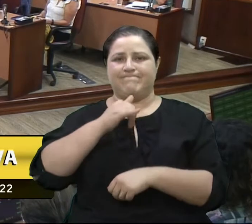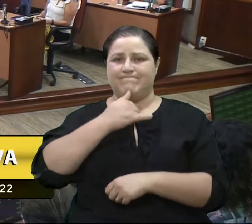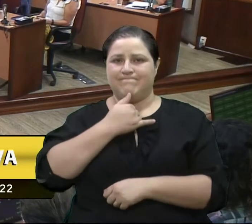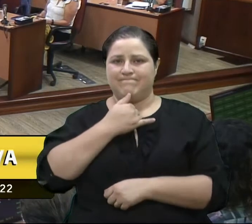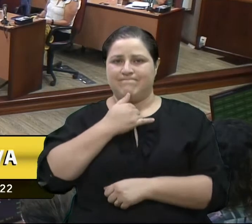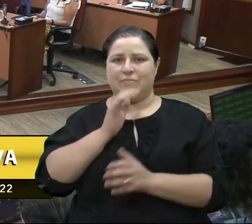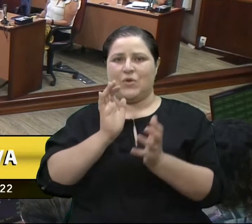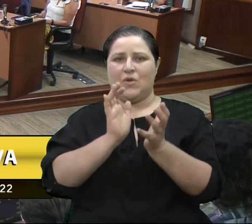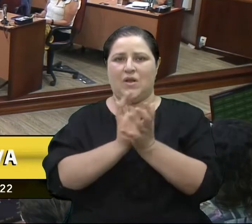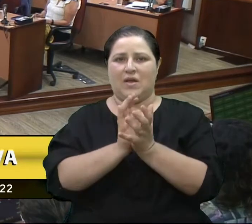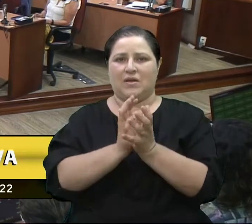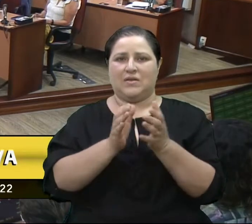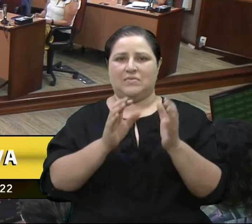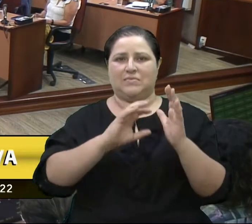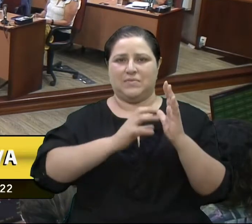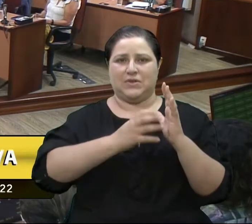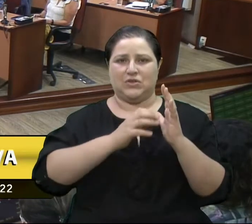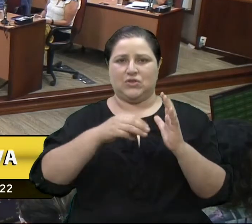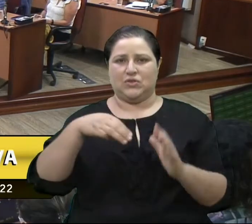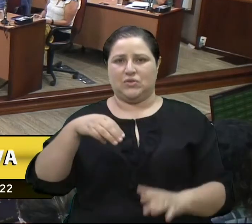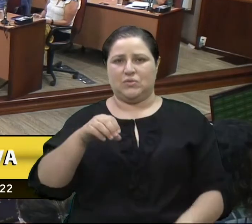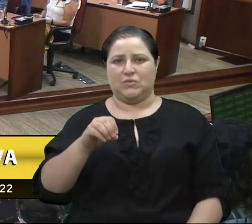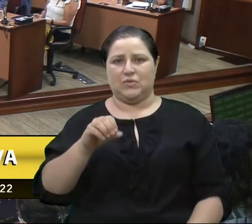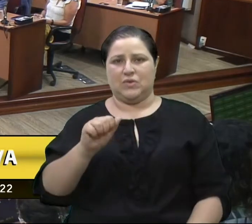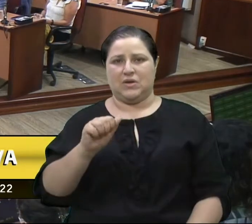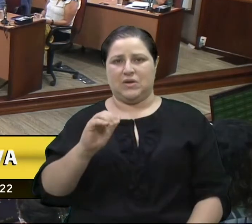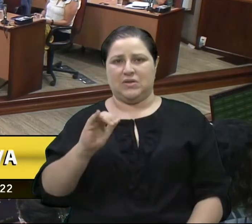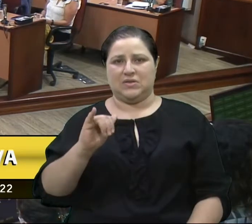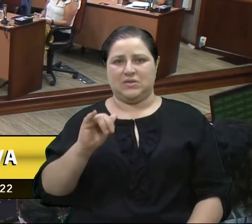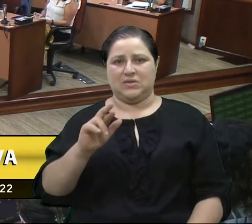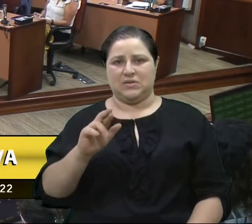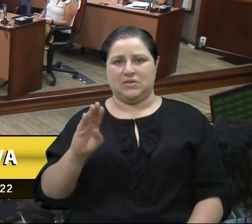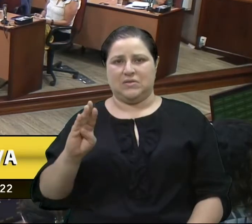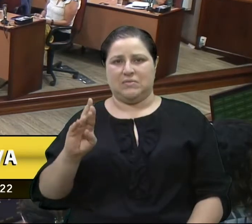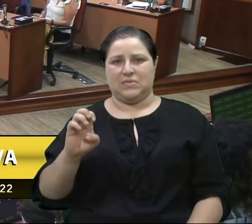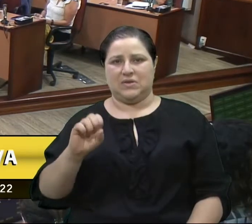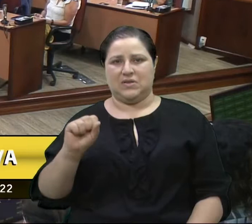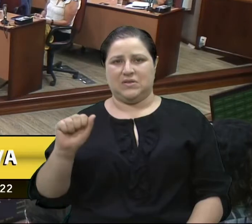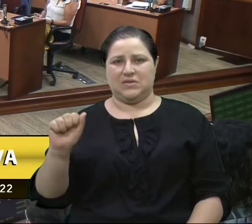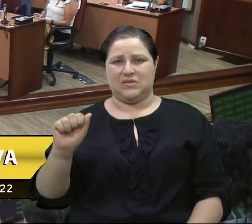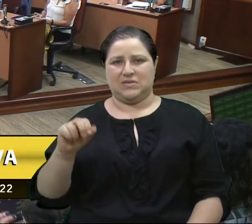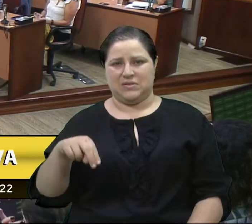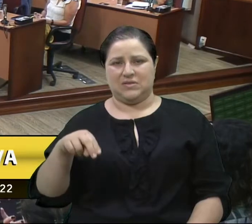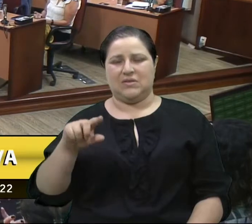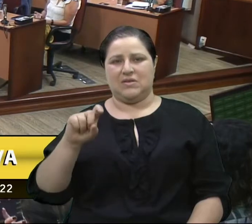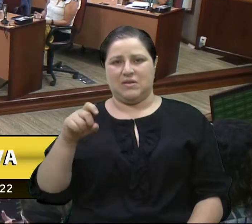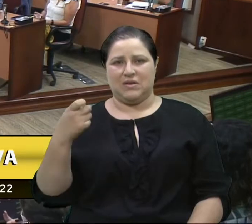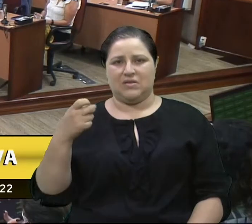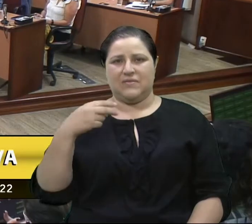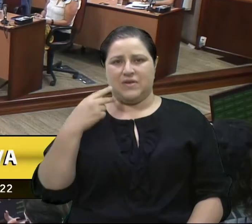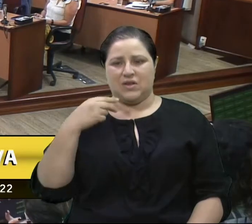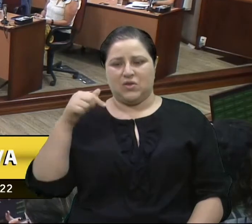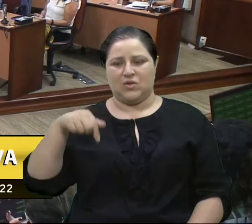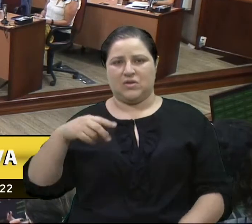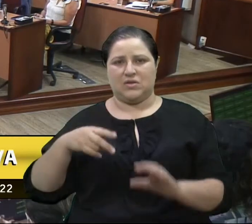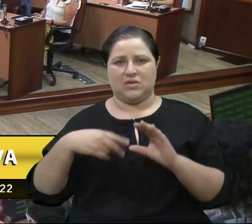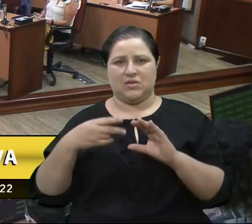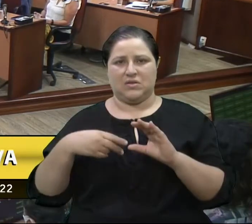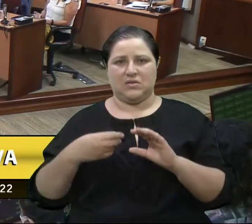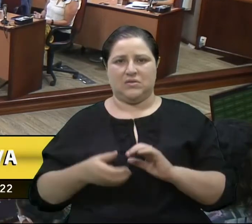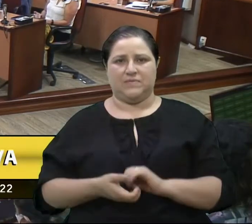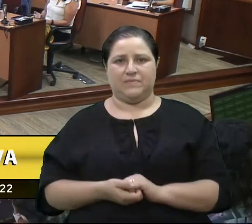partido, senhor Moacir Antônio Bressan, ex-vereador dessa Casa Legislativa. Ao